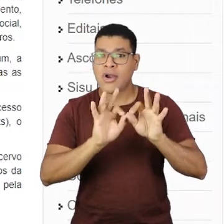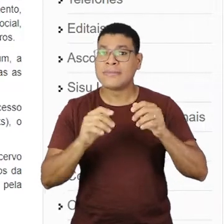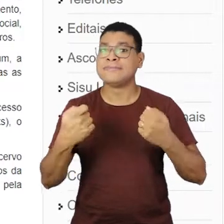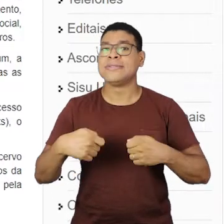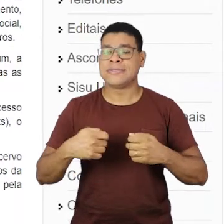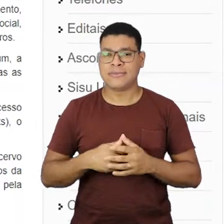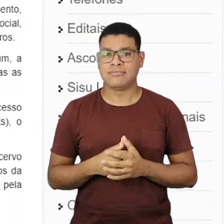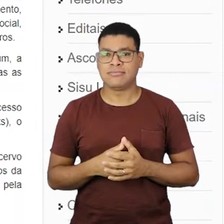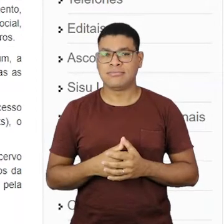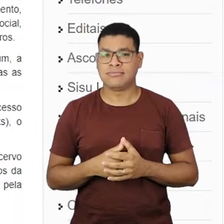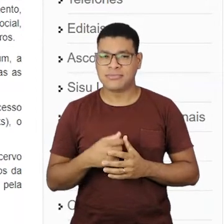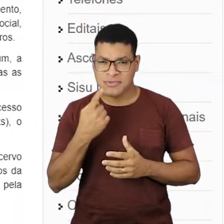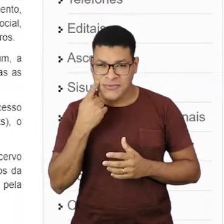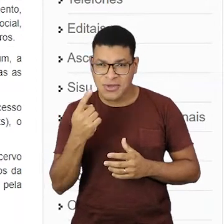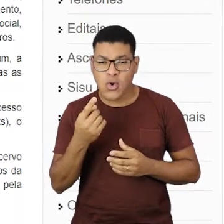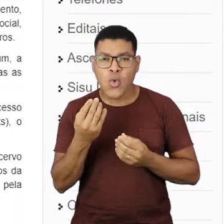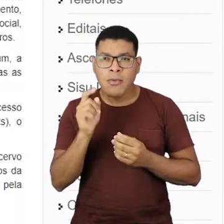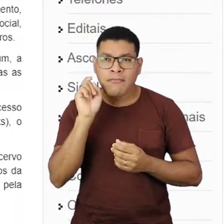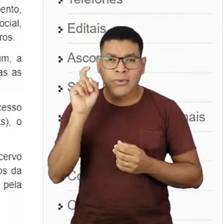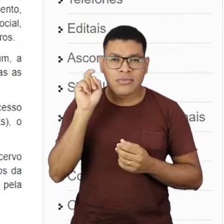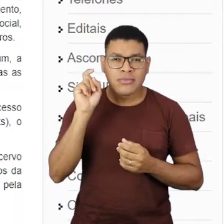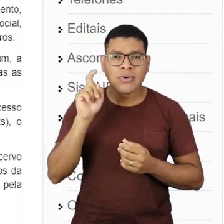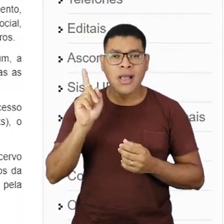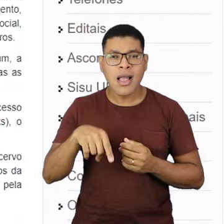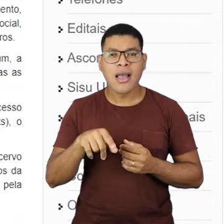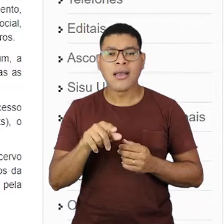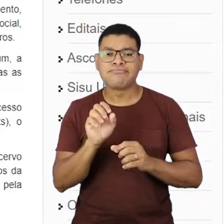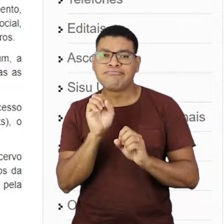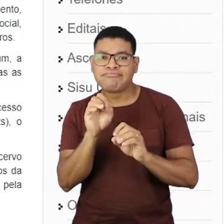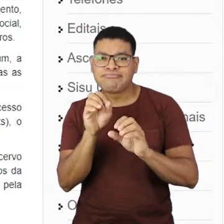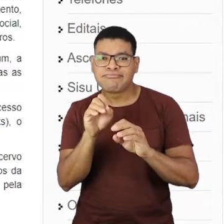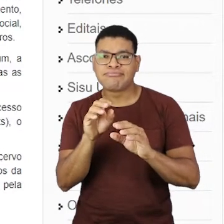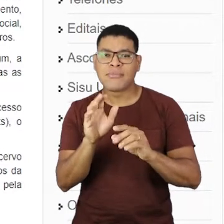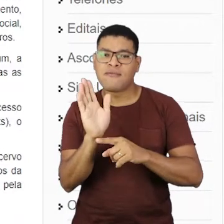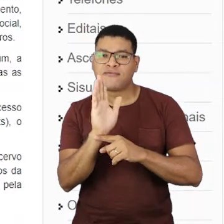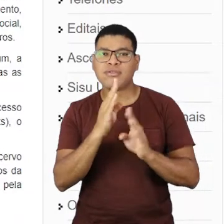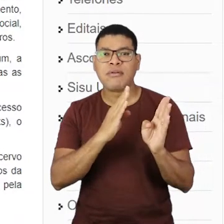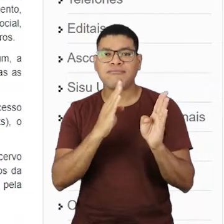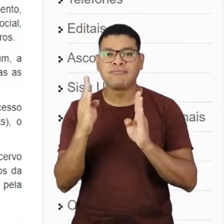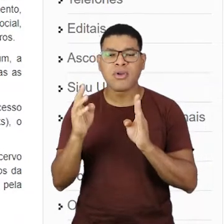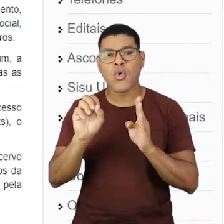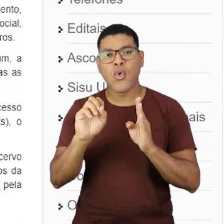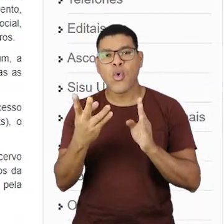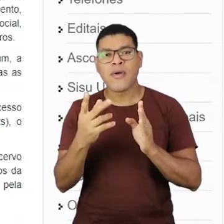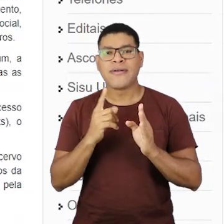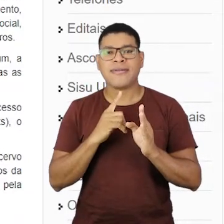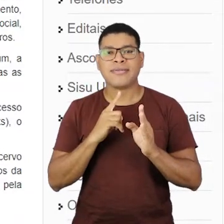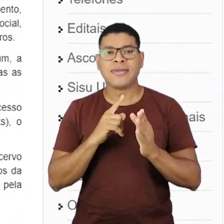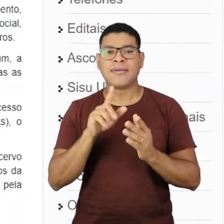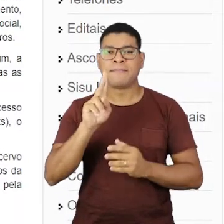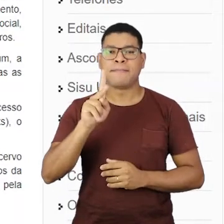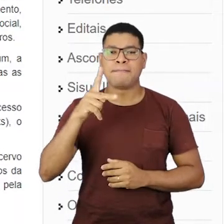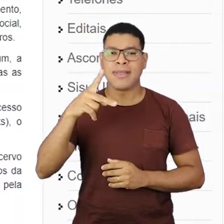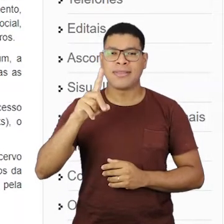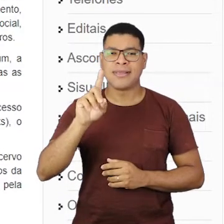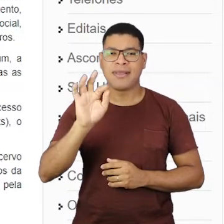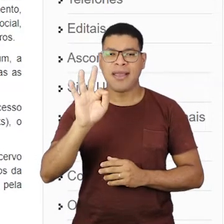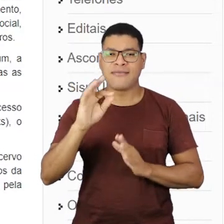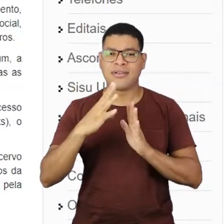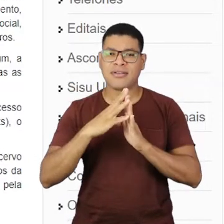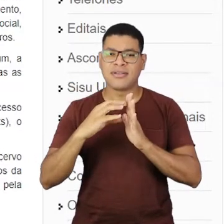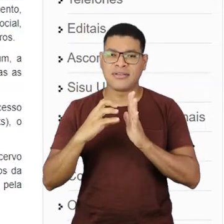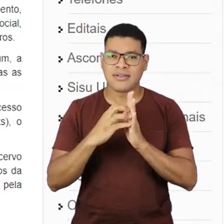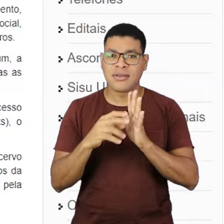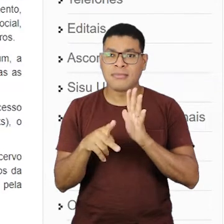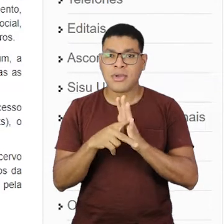isso, vocês podem aqui, olha, contar com a ajuda dos tutoriais e guias de apoio ao pesquisador. Daqui vocês encontram passo a